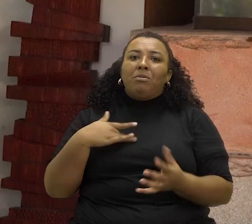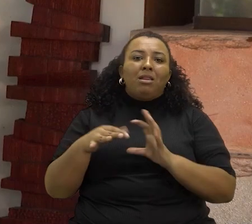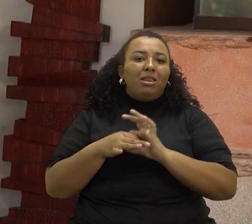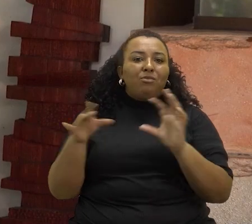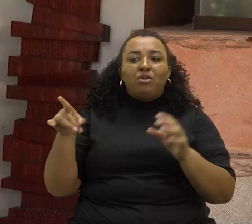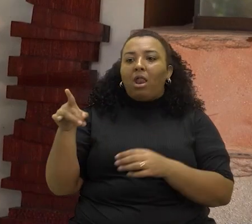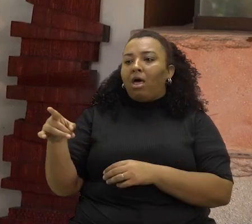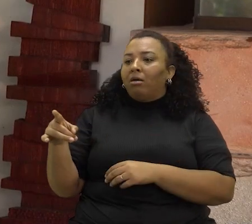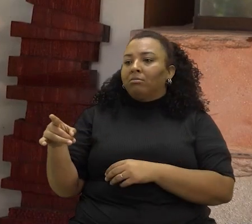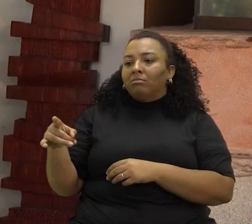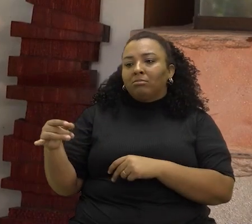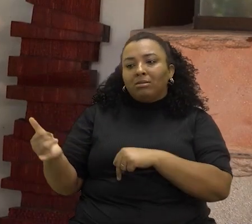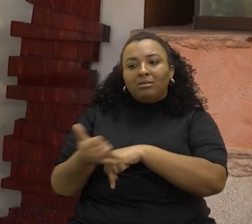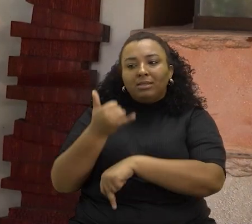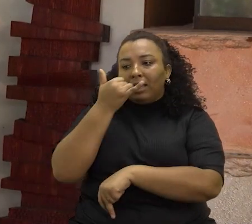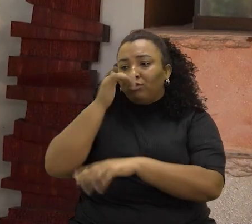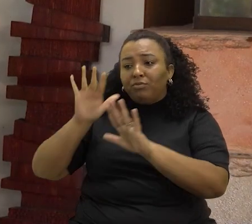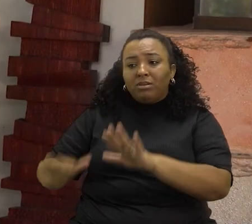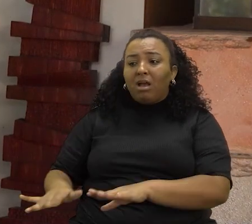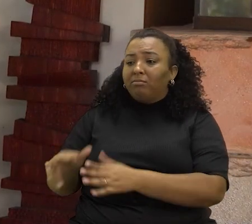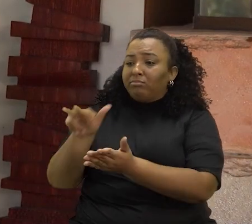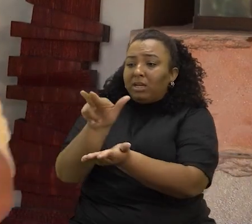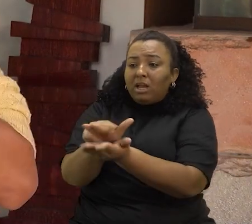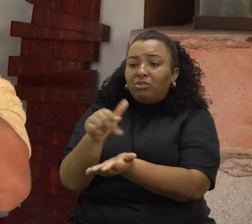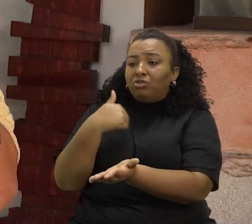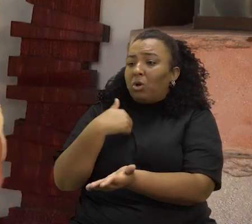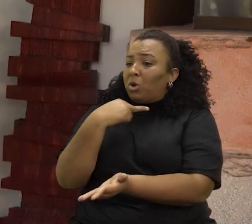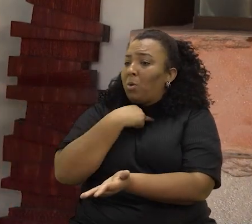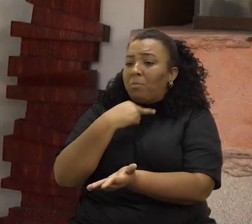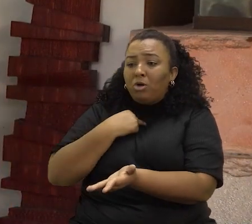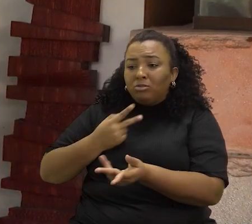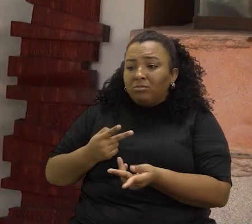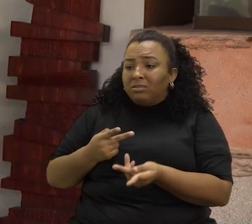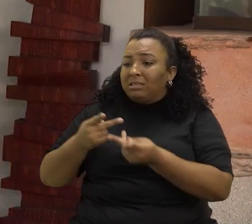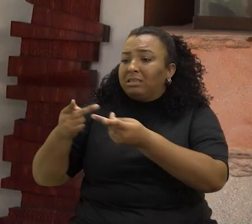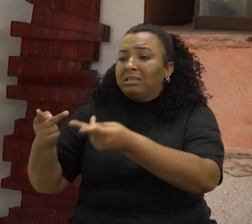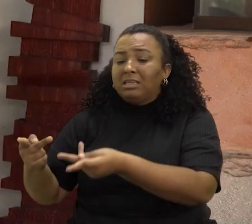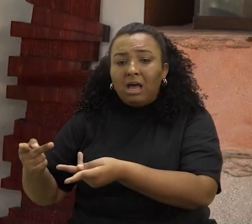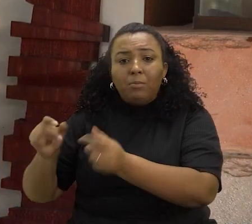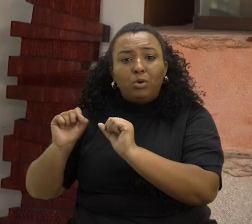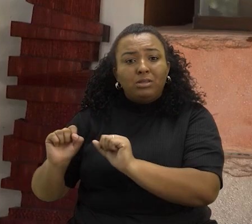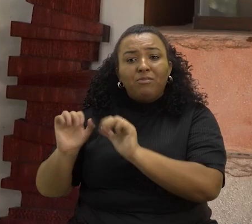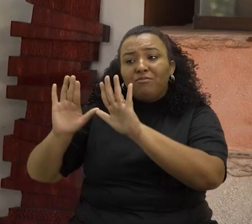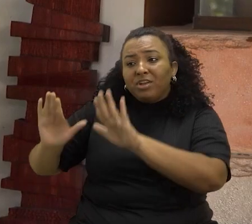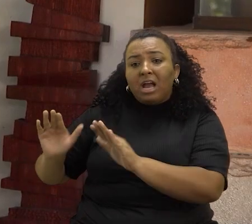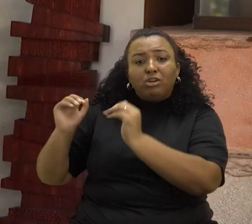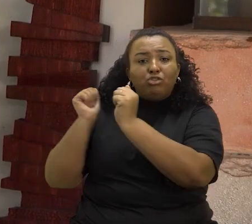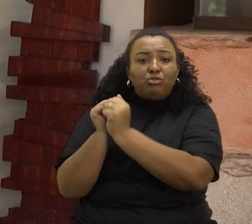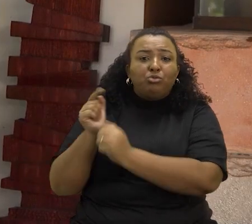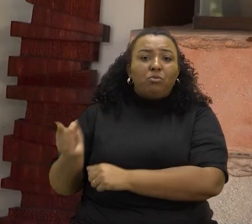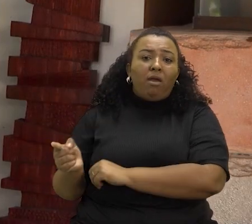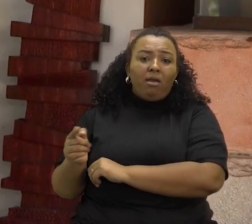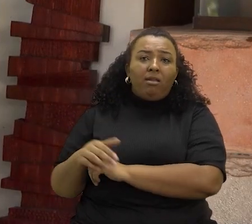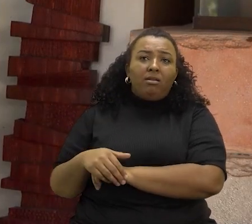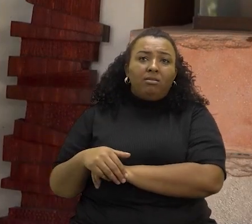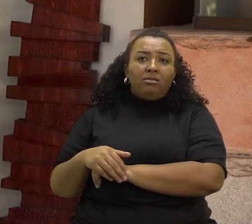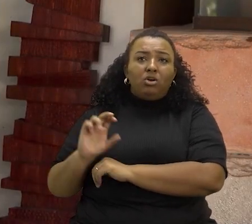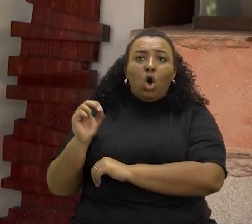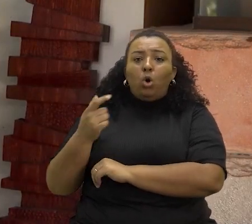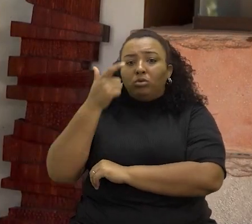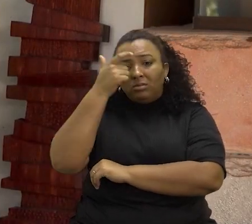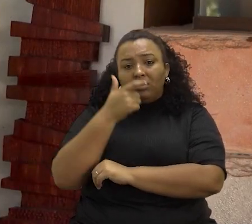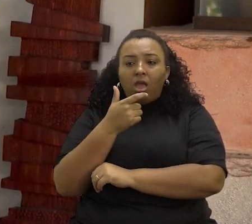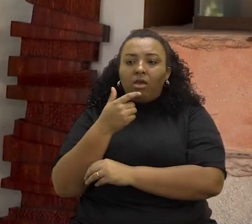Deus me livre, a Érica sofrer um acidente, ficar internada, e eu não poder ser a pessoa que pode estar lá na UTI com ela, ou